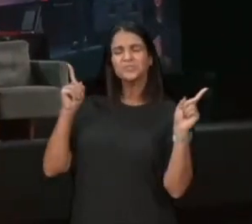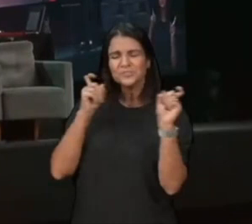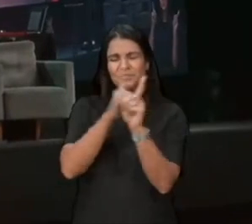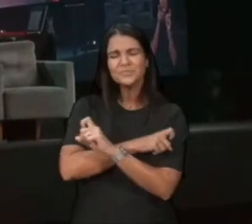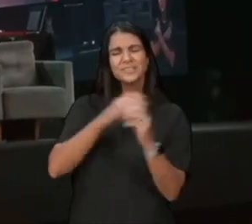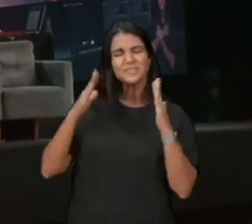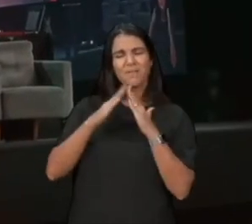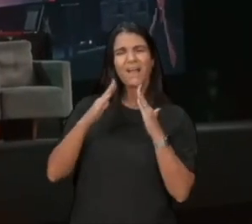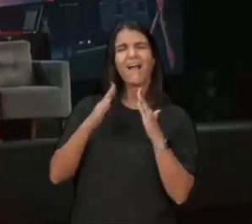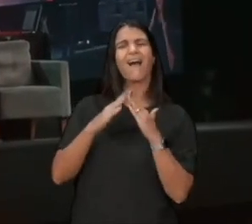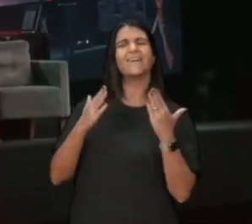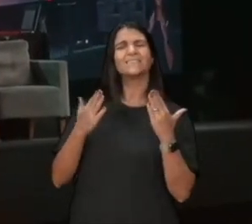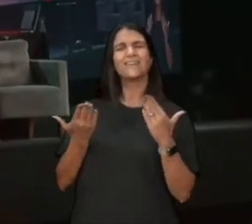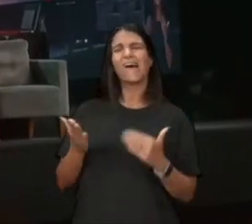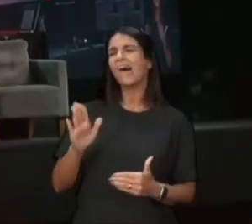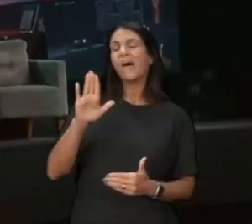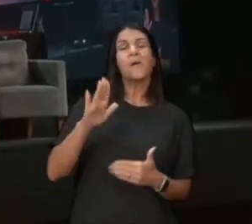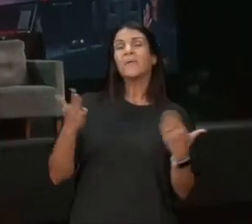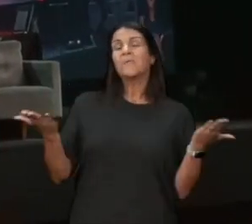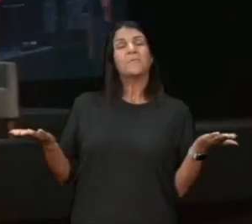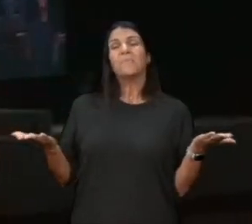não, porque o negócio é Che Guevara, mas ele com iPhone,